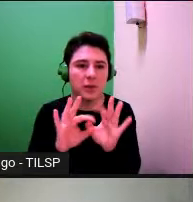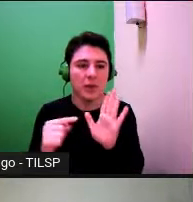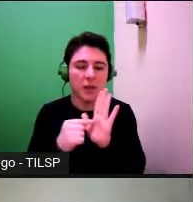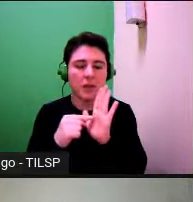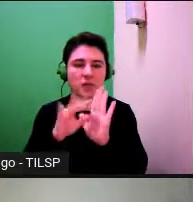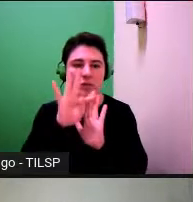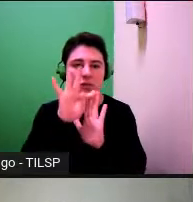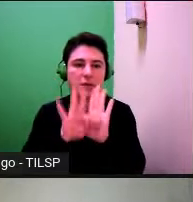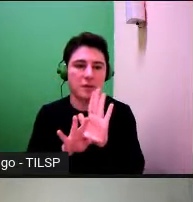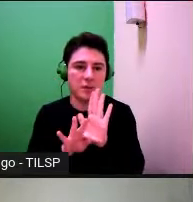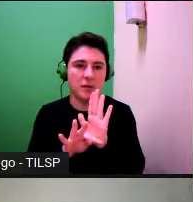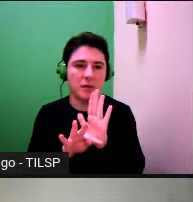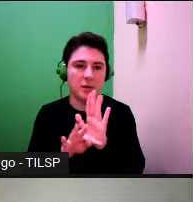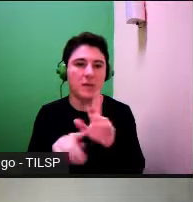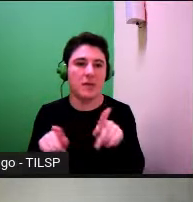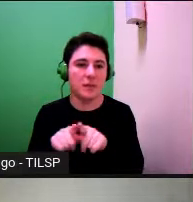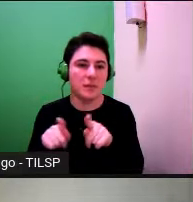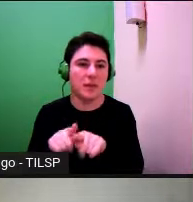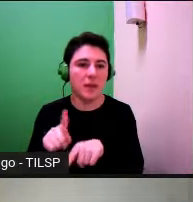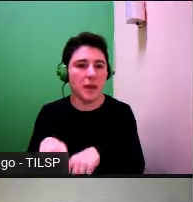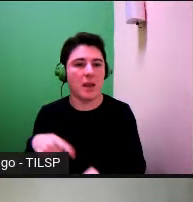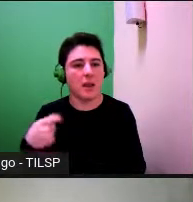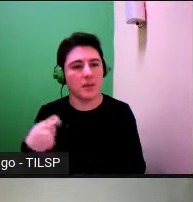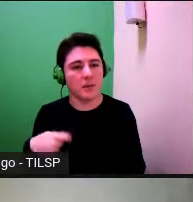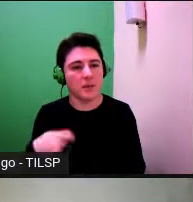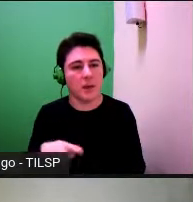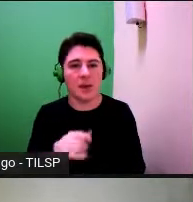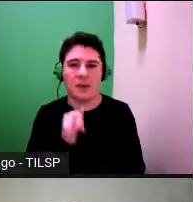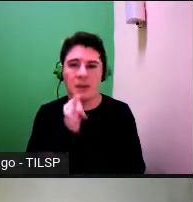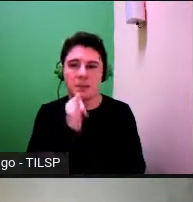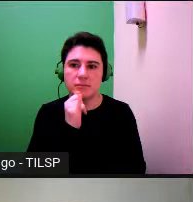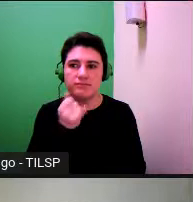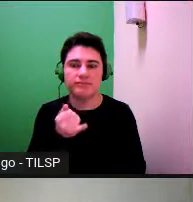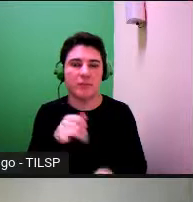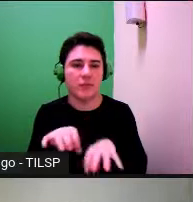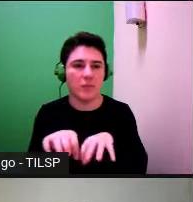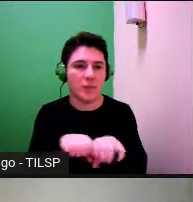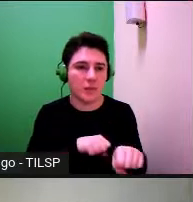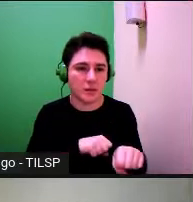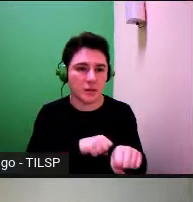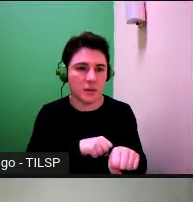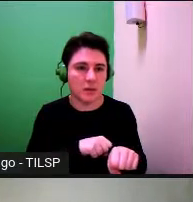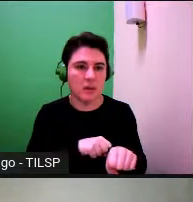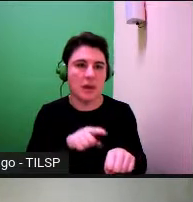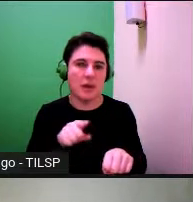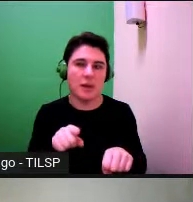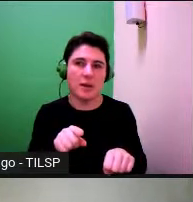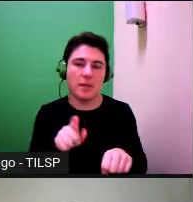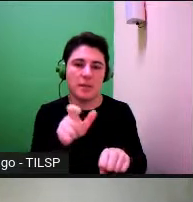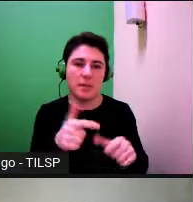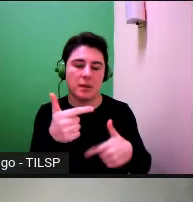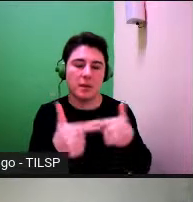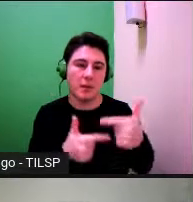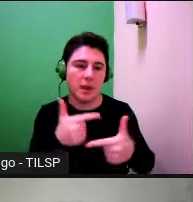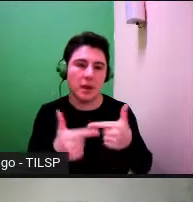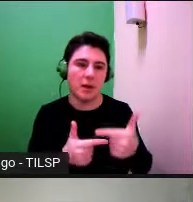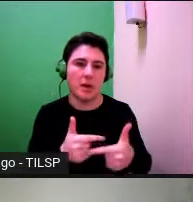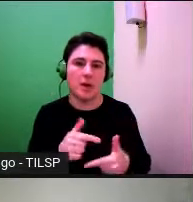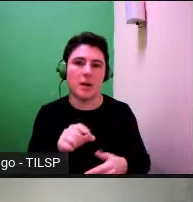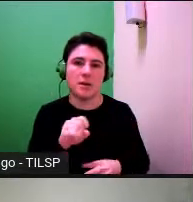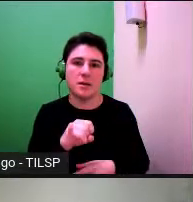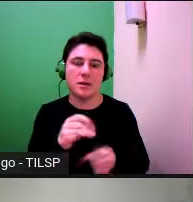também são necessários numa perspectiva por exemplo de formação para quem trabalha para quem se